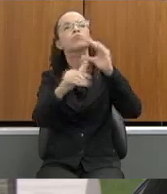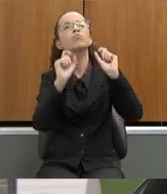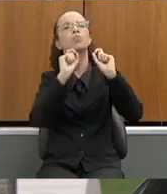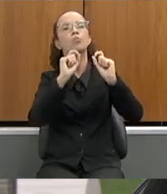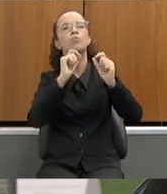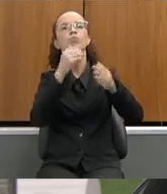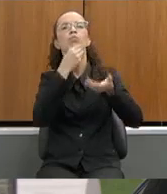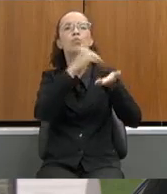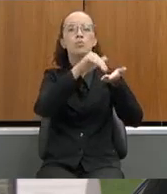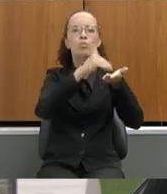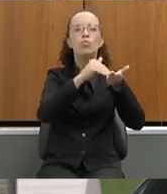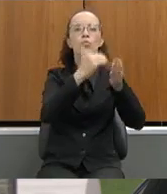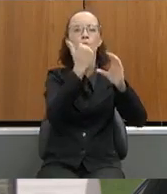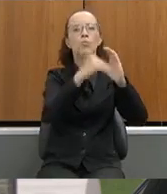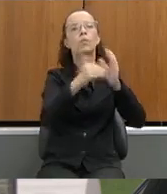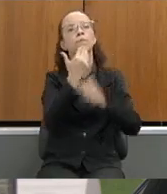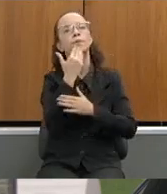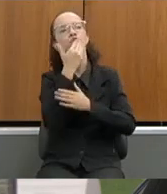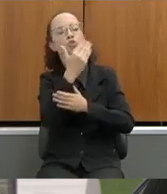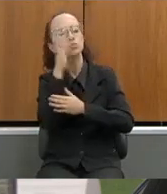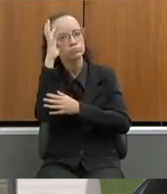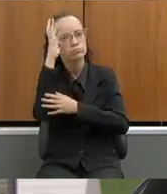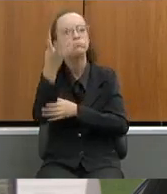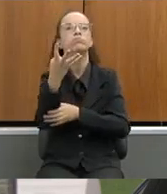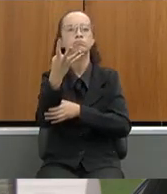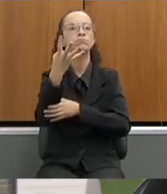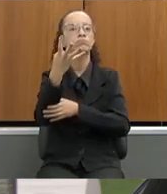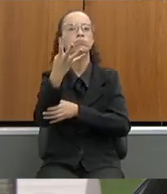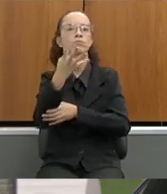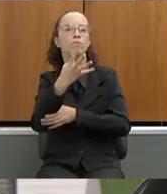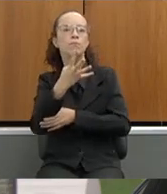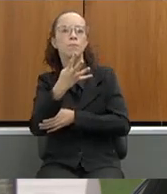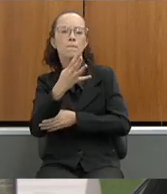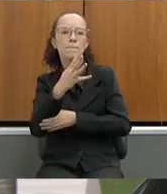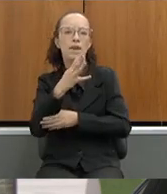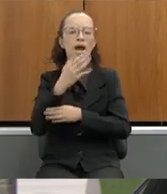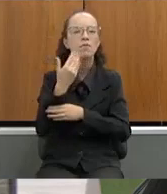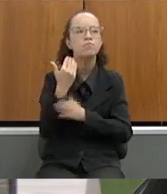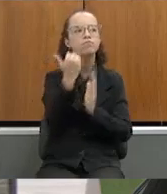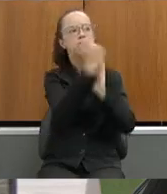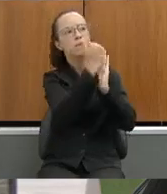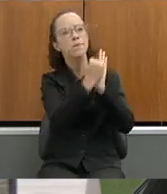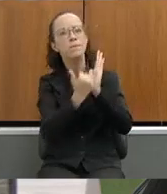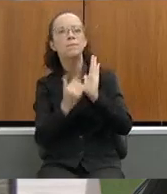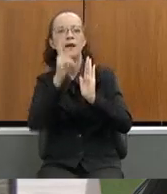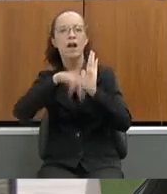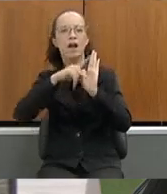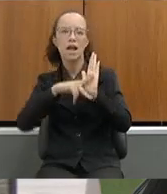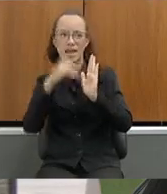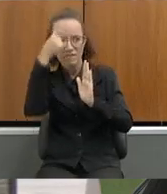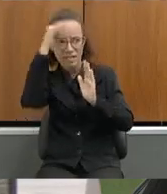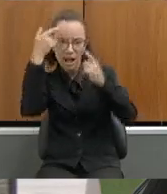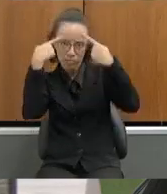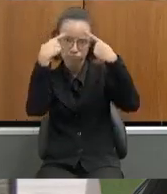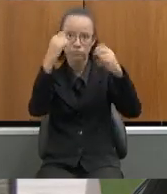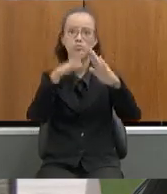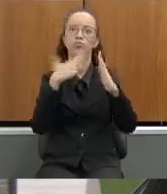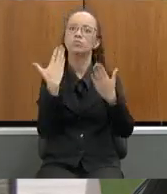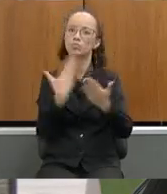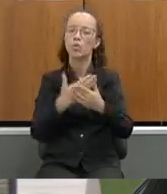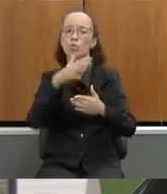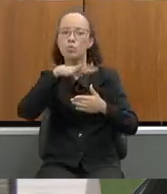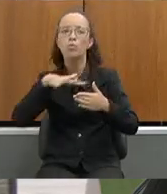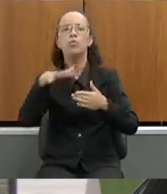ao secretário de Estado da Educação pedido de providências para que seja formulado um plano de enfrentamento à violência no âmbito escolar no ambiente